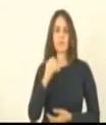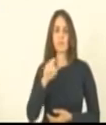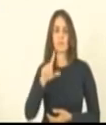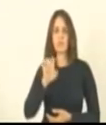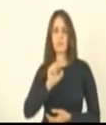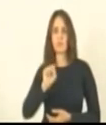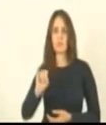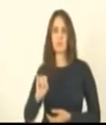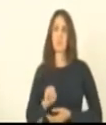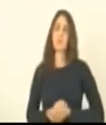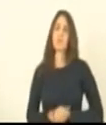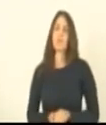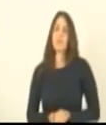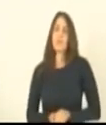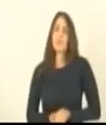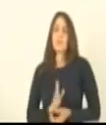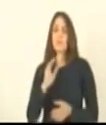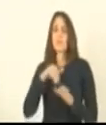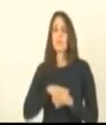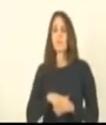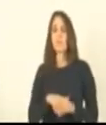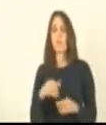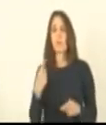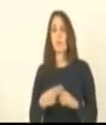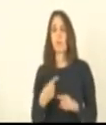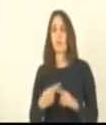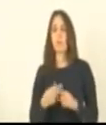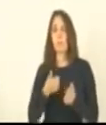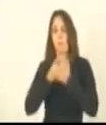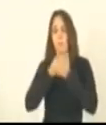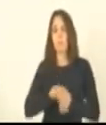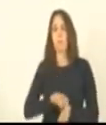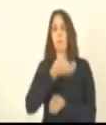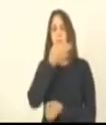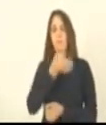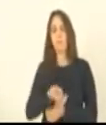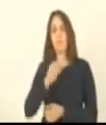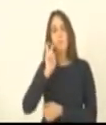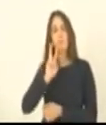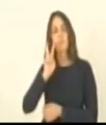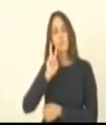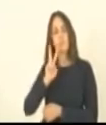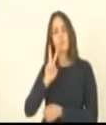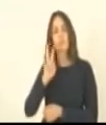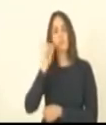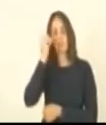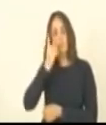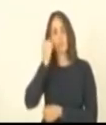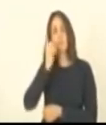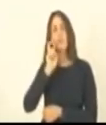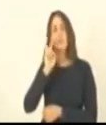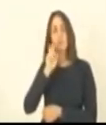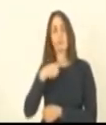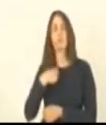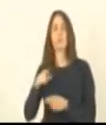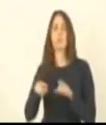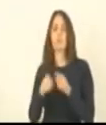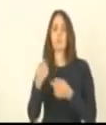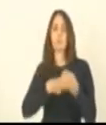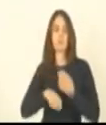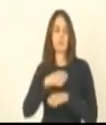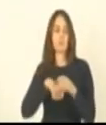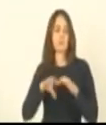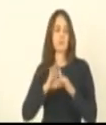presidente votei pela derrubada do veto acompanho a posição do deputado Vandinho também sou um liberal economicamente